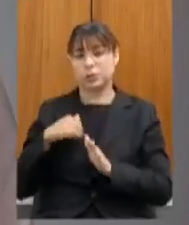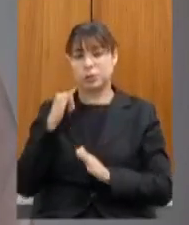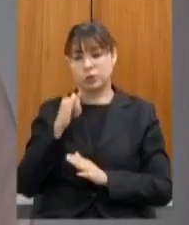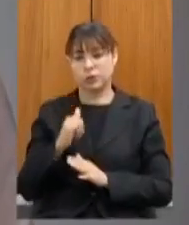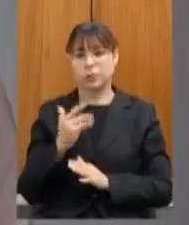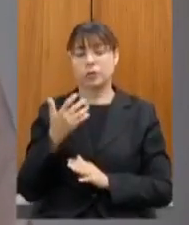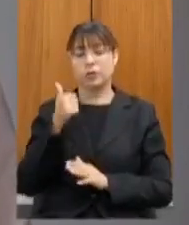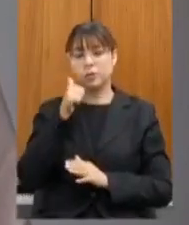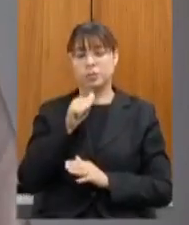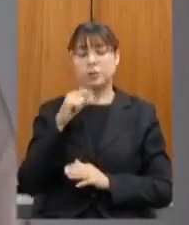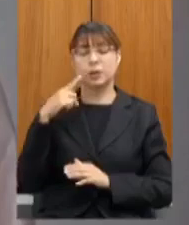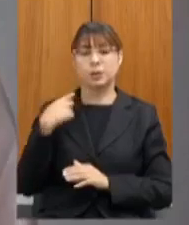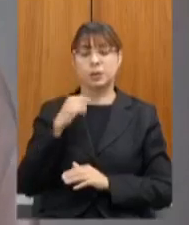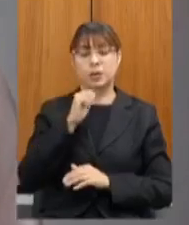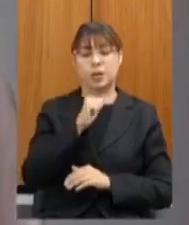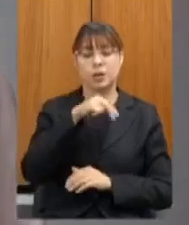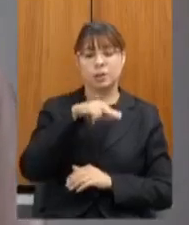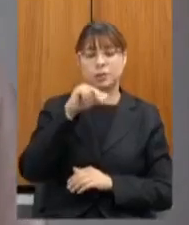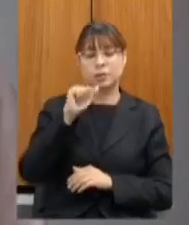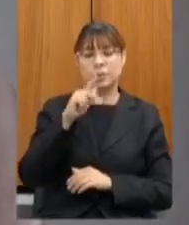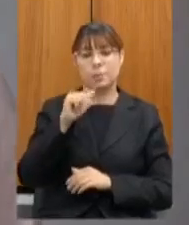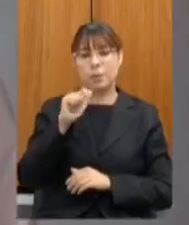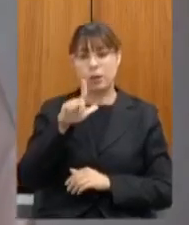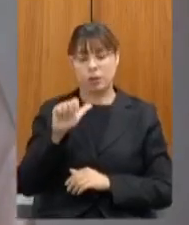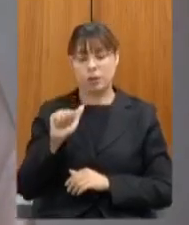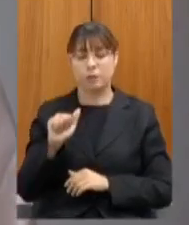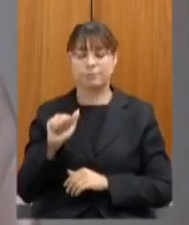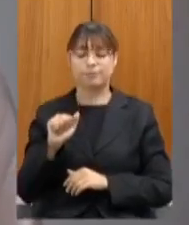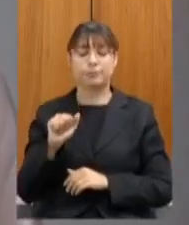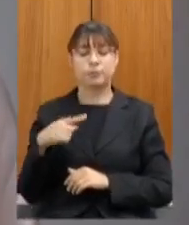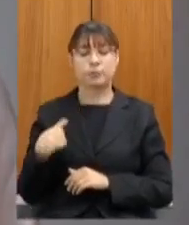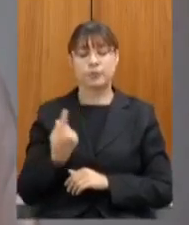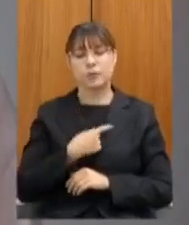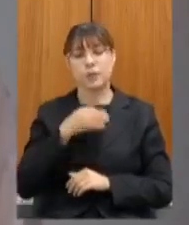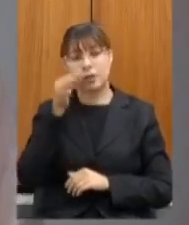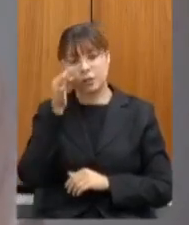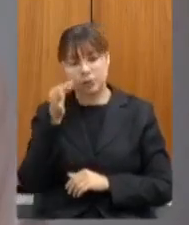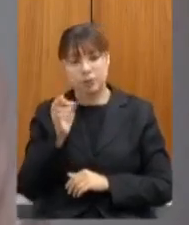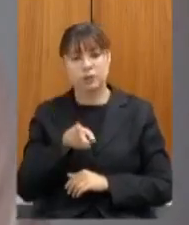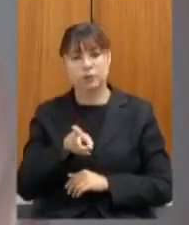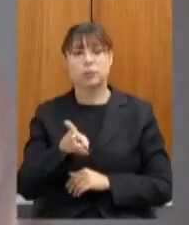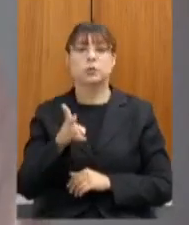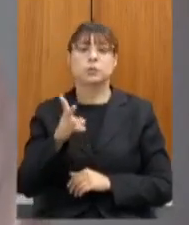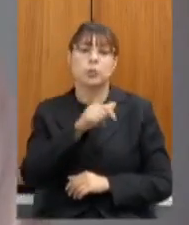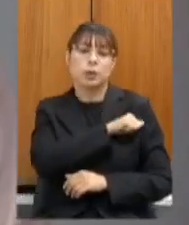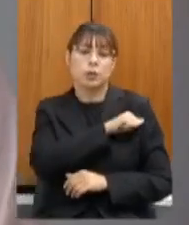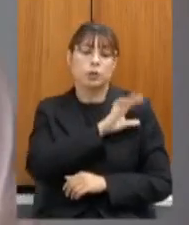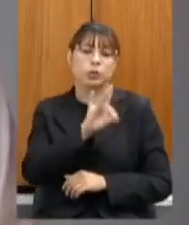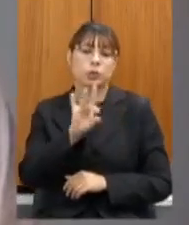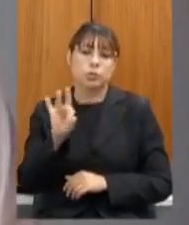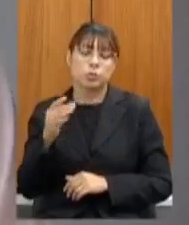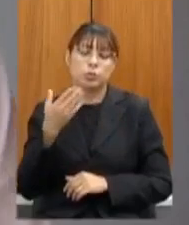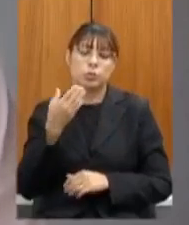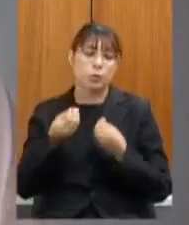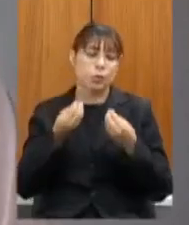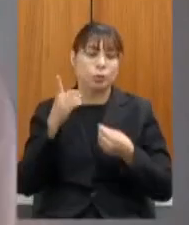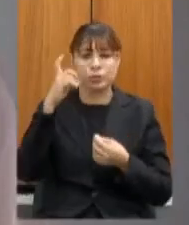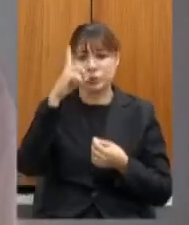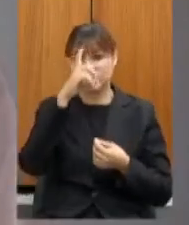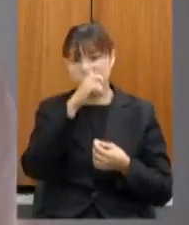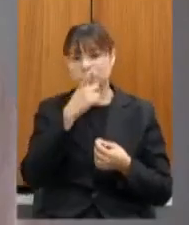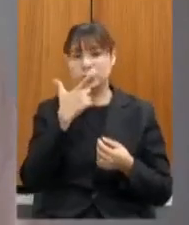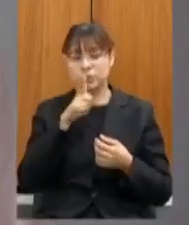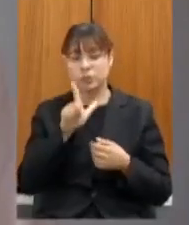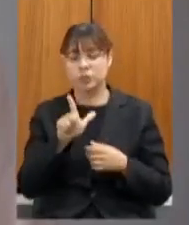Ana Paula Siqueira da atenção que a gente tem a cada aluno a situação de dificuldade de acesso o